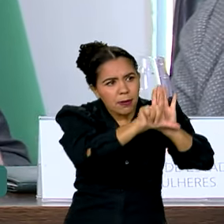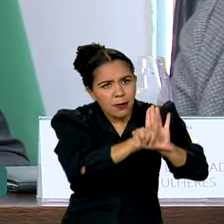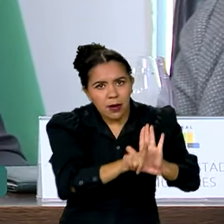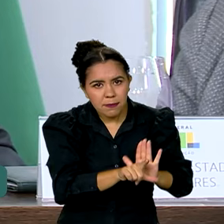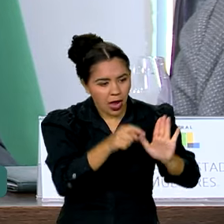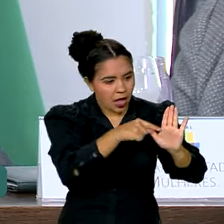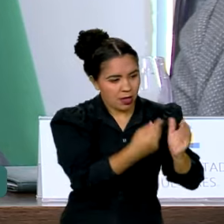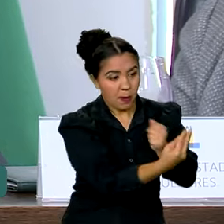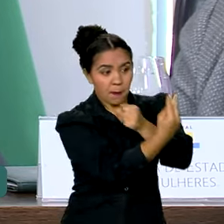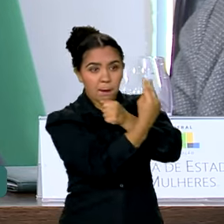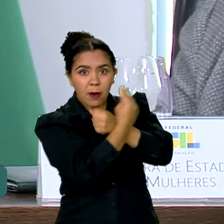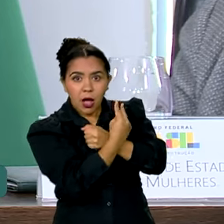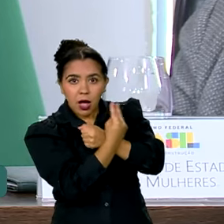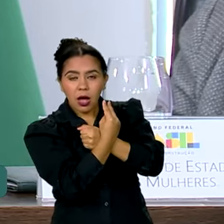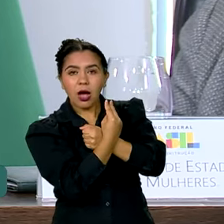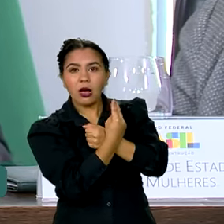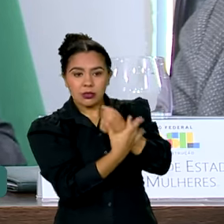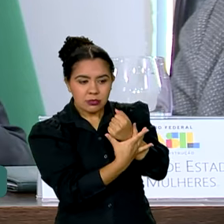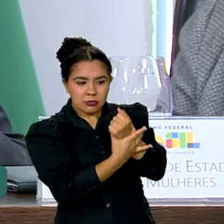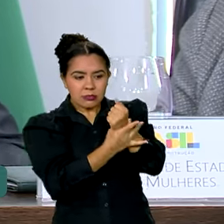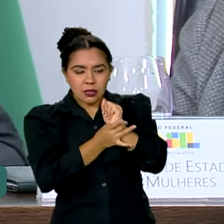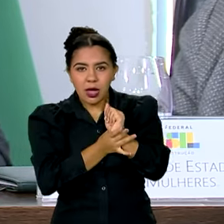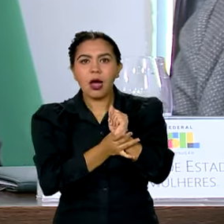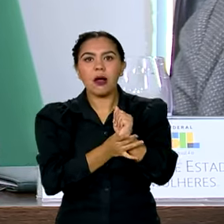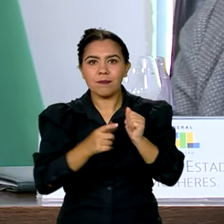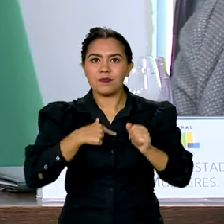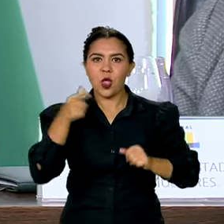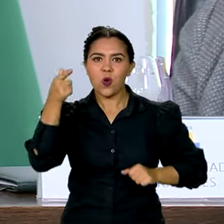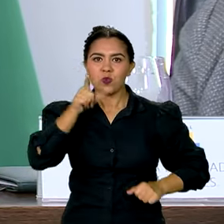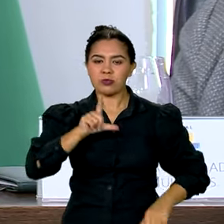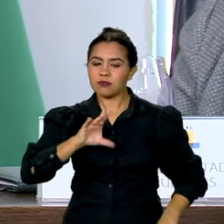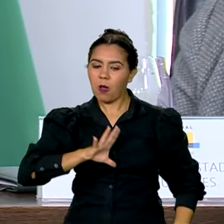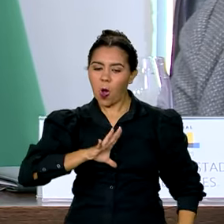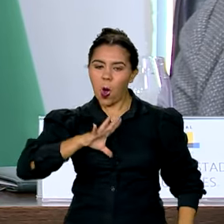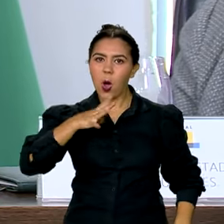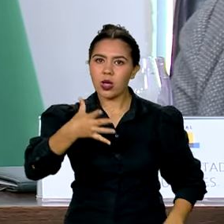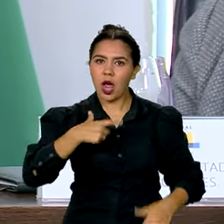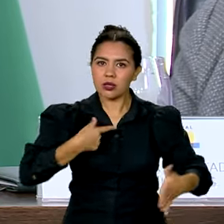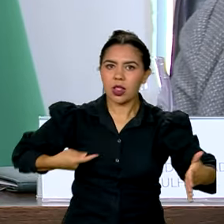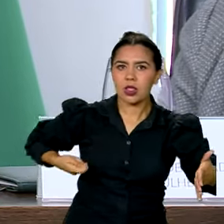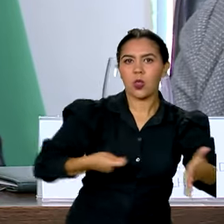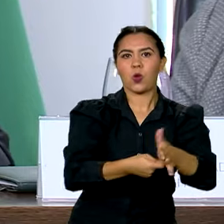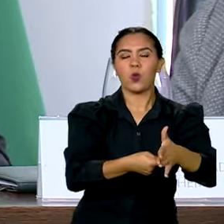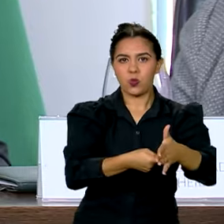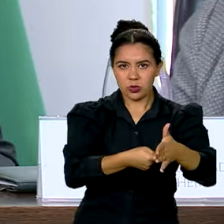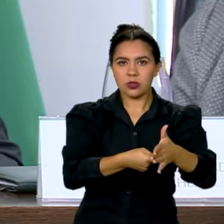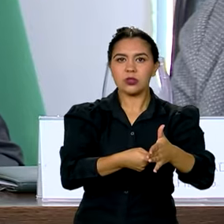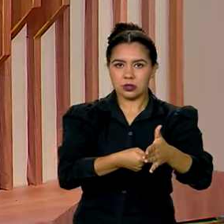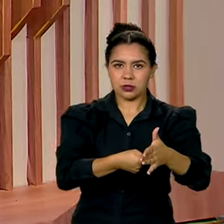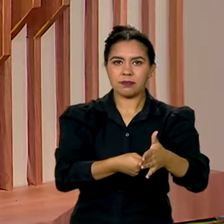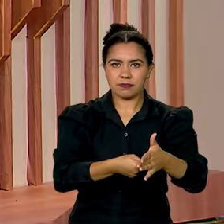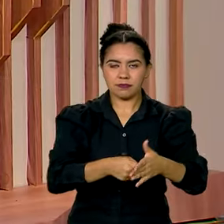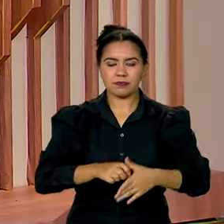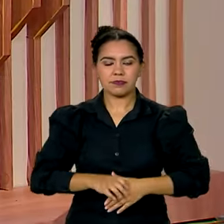garantia para ela, ela começa a ter coragem de fazer a denúncia, de fazer a briga.